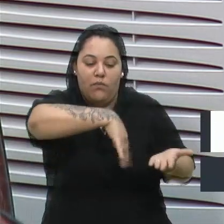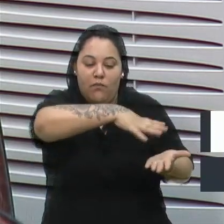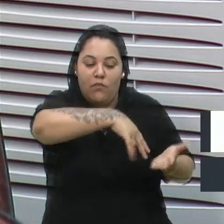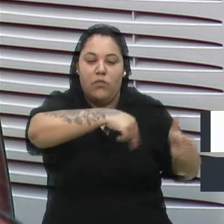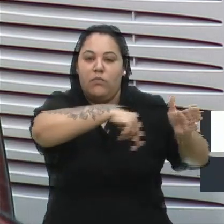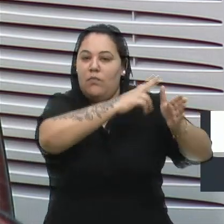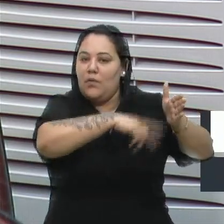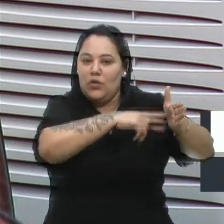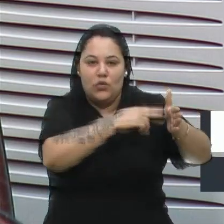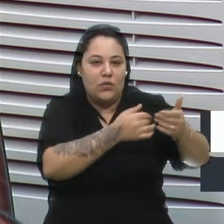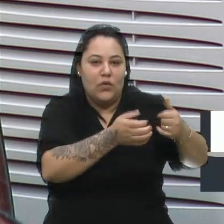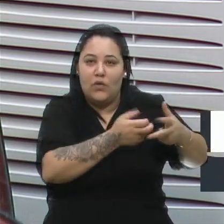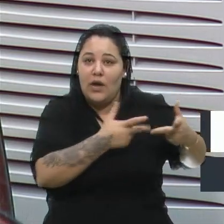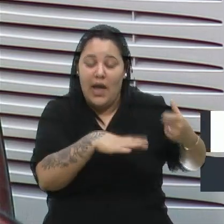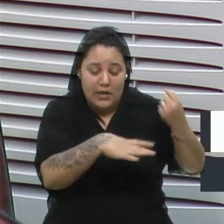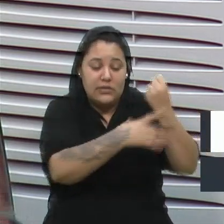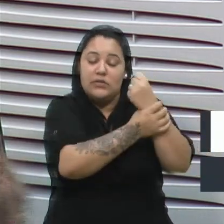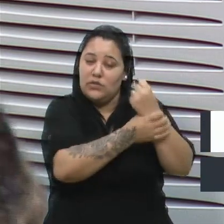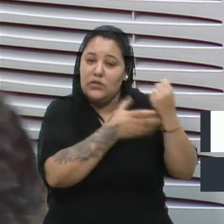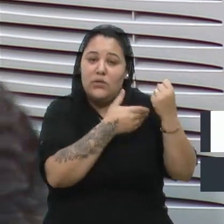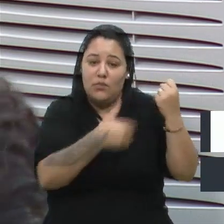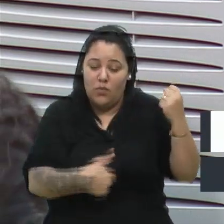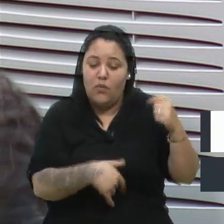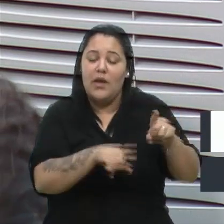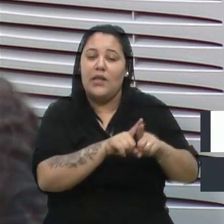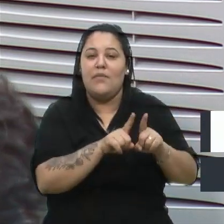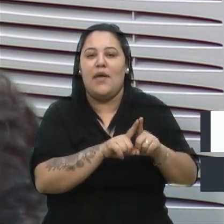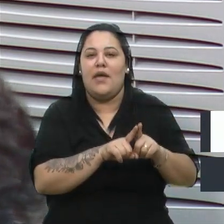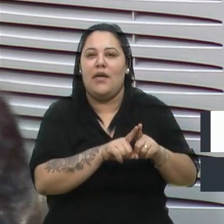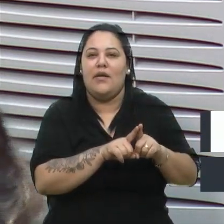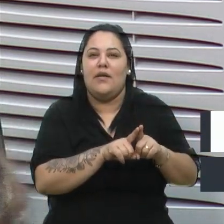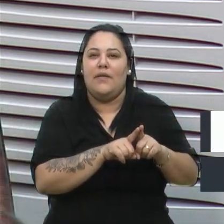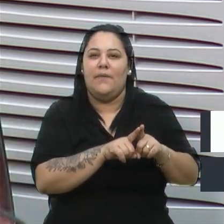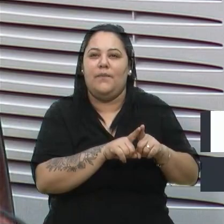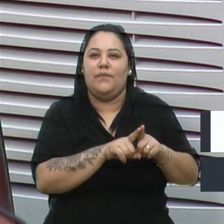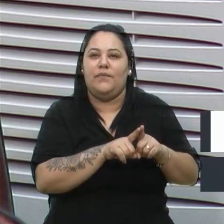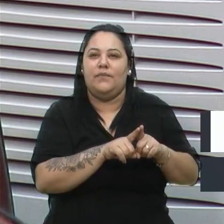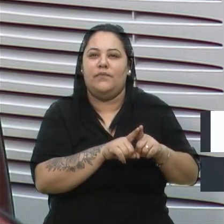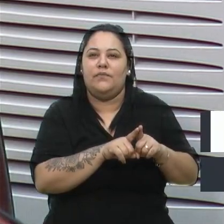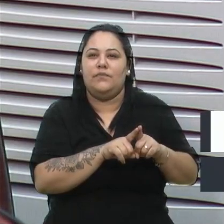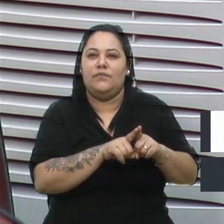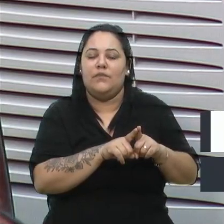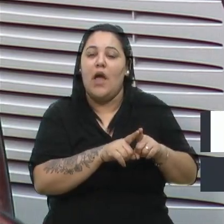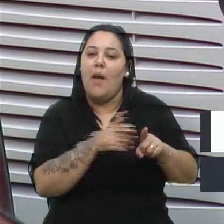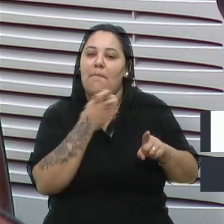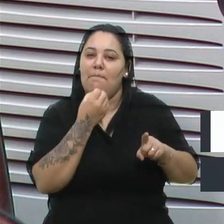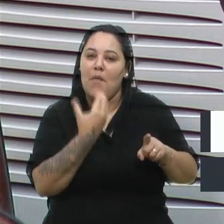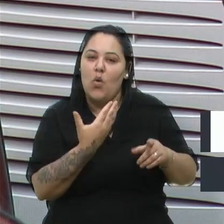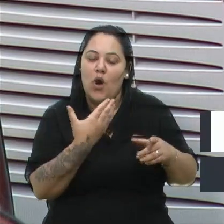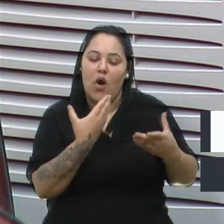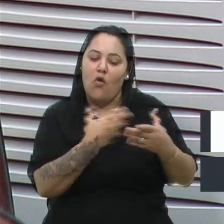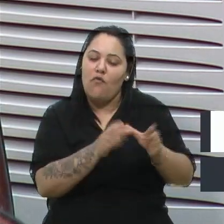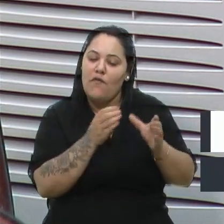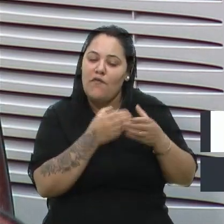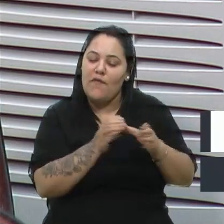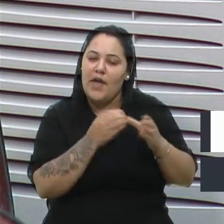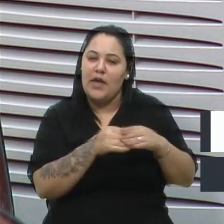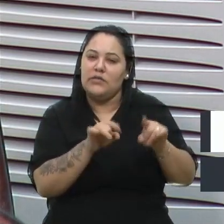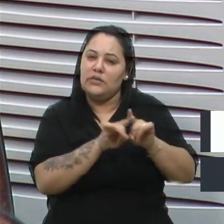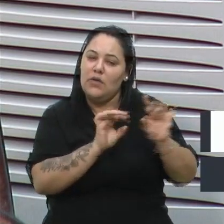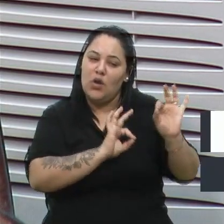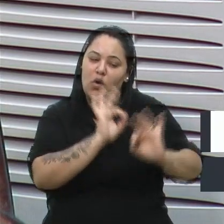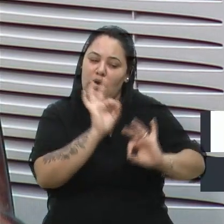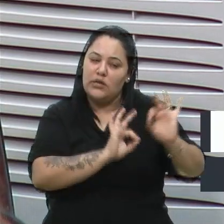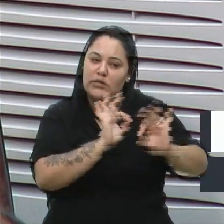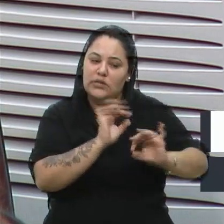cordão, é segurança pública. Também é questão da boa harmonia, da boa organização,